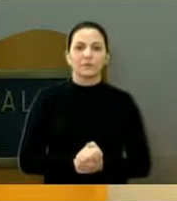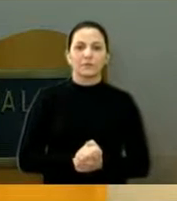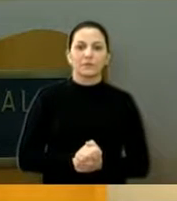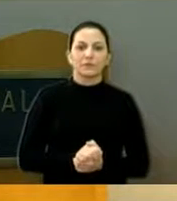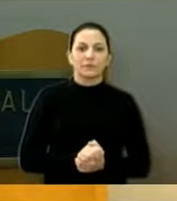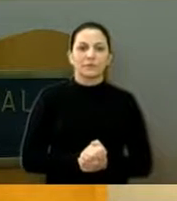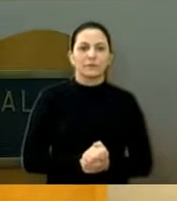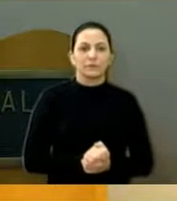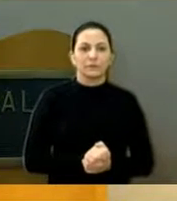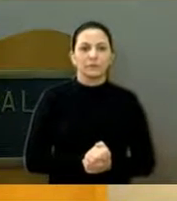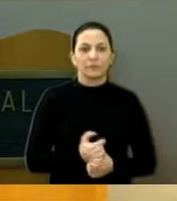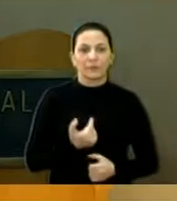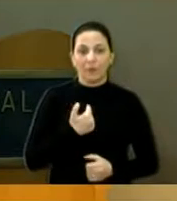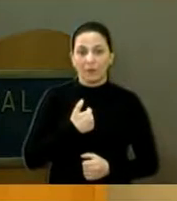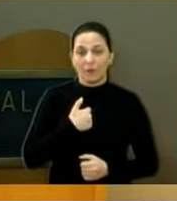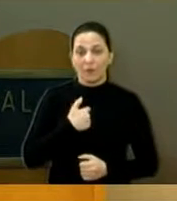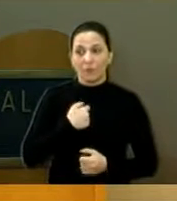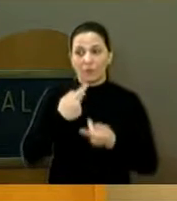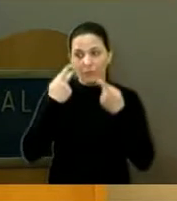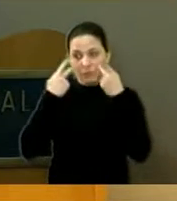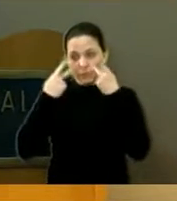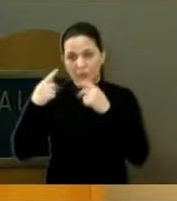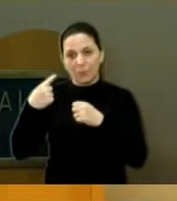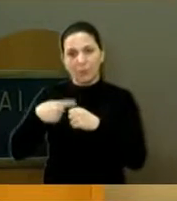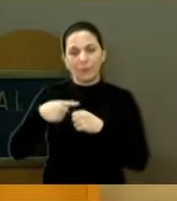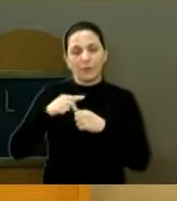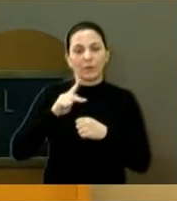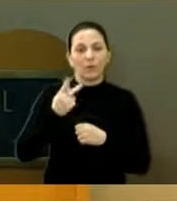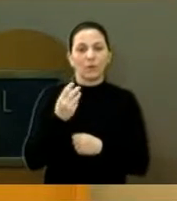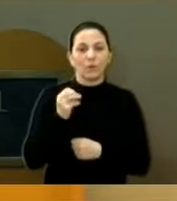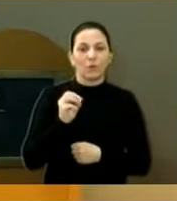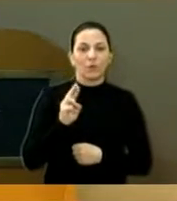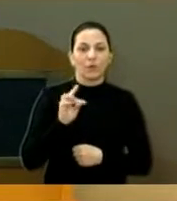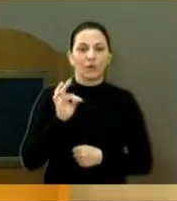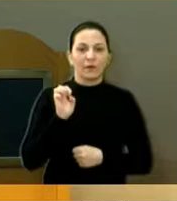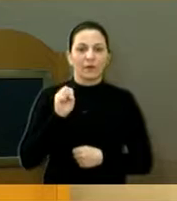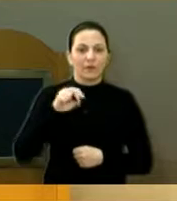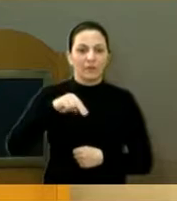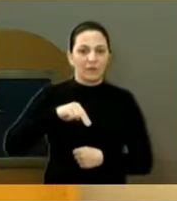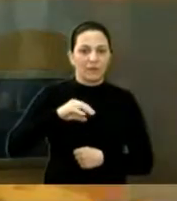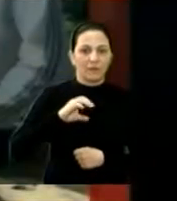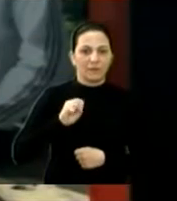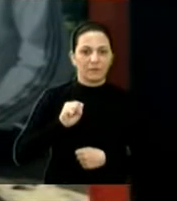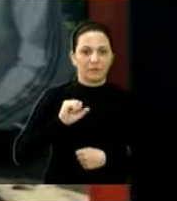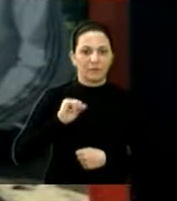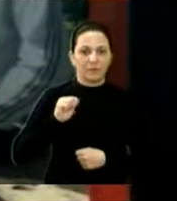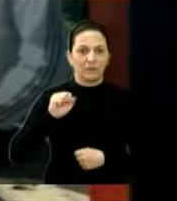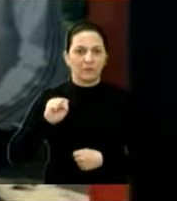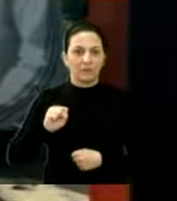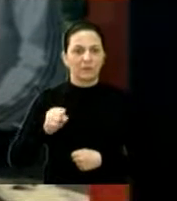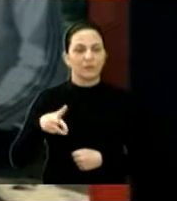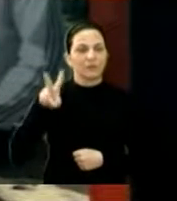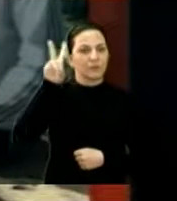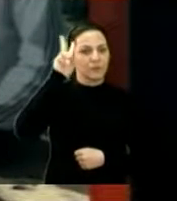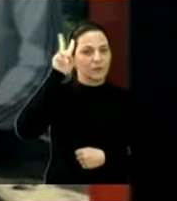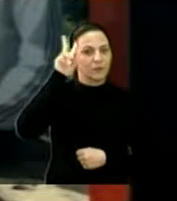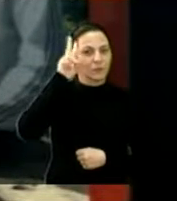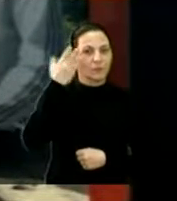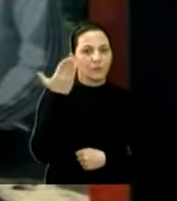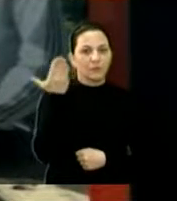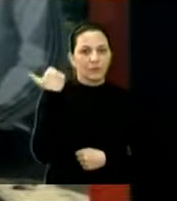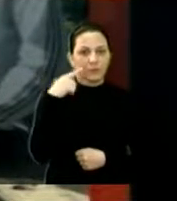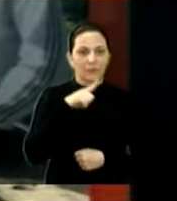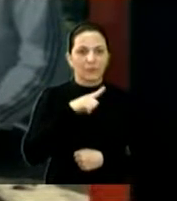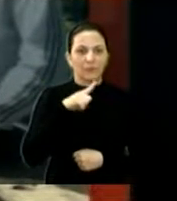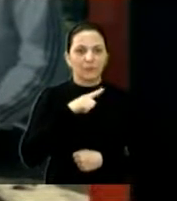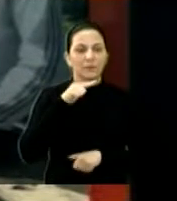Aí eu estava aí no bairro das Hortências, fazendo um trabalho na semana, segunda-feira passada, foi muito bom